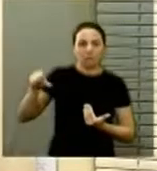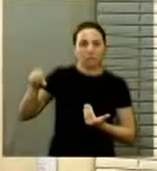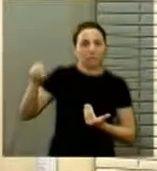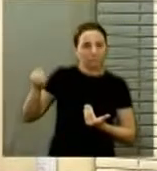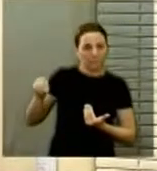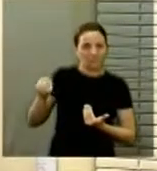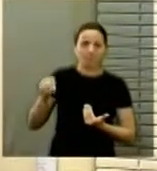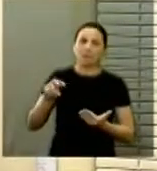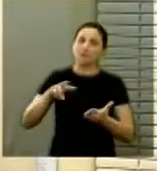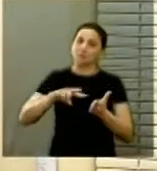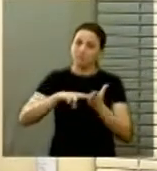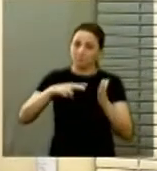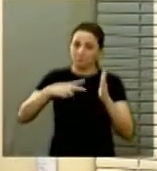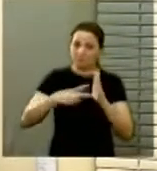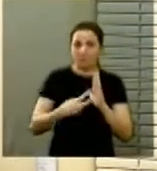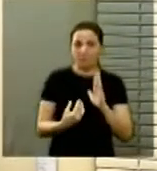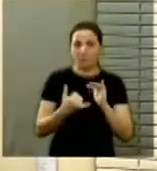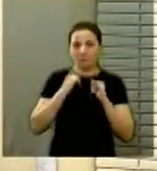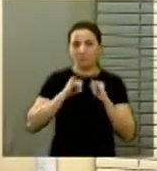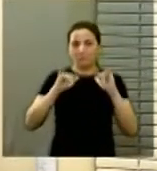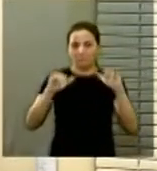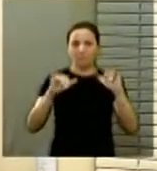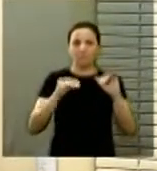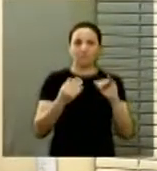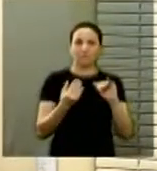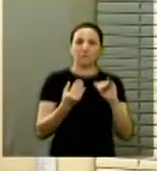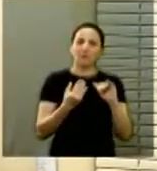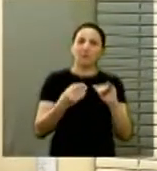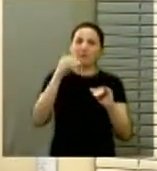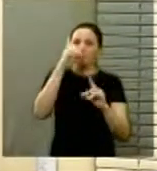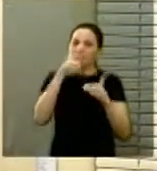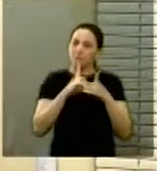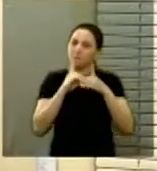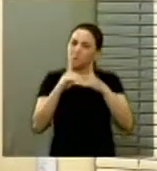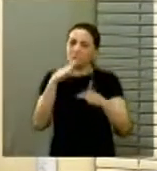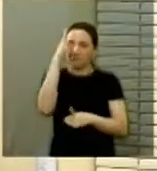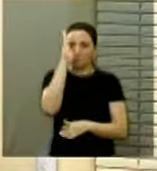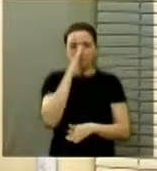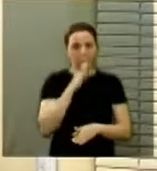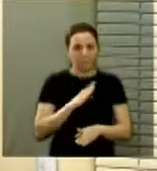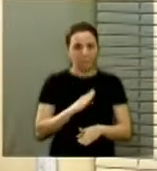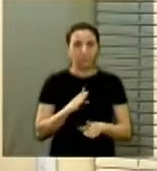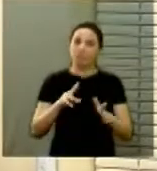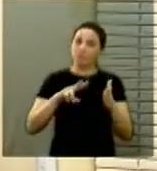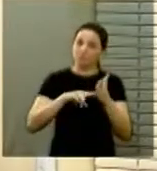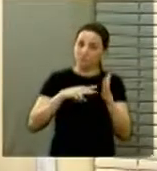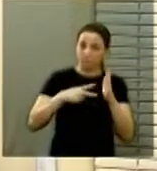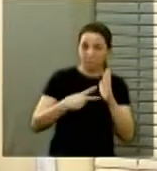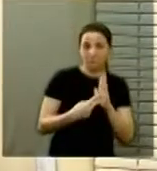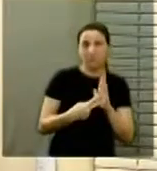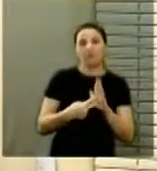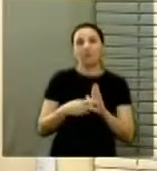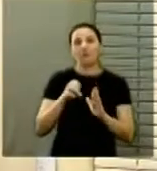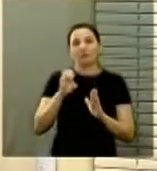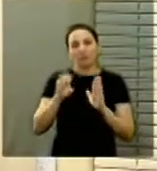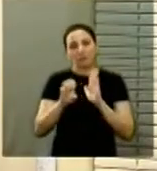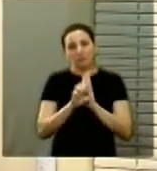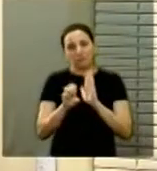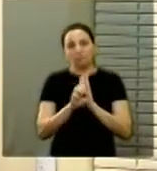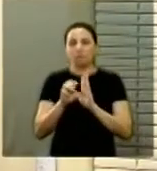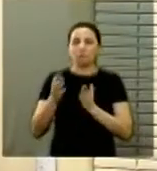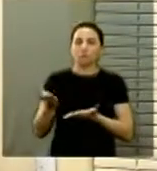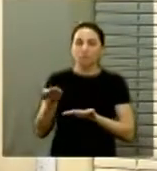ou seja, foi publicada logo após a reabertura democrática do país. Nesse sentido, o Estatuto da Criança e do Adolescente